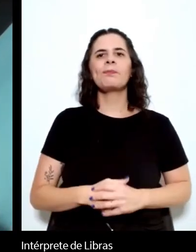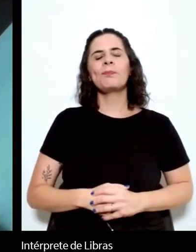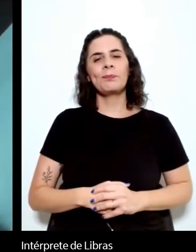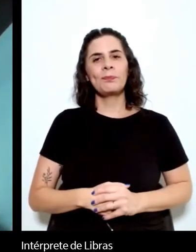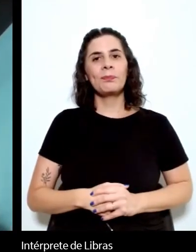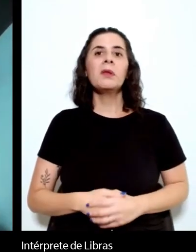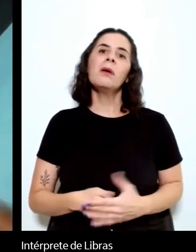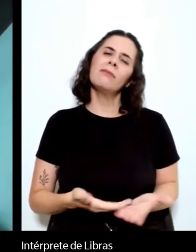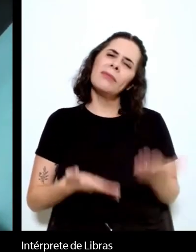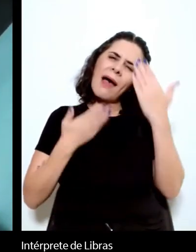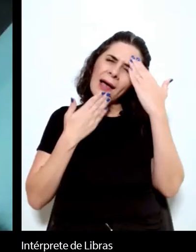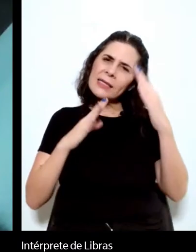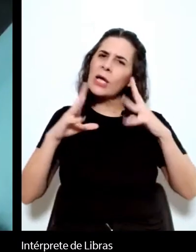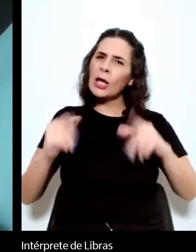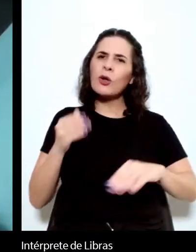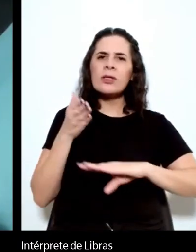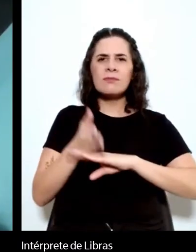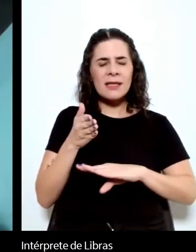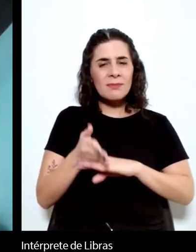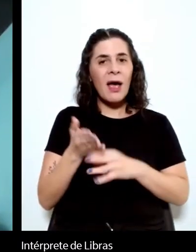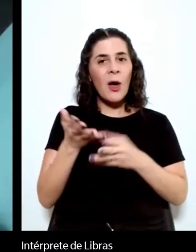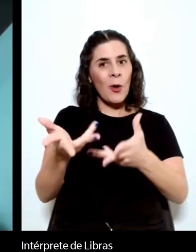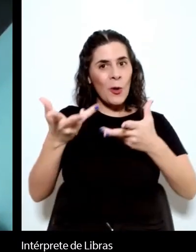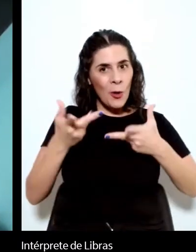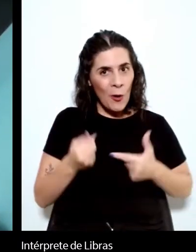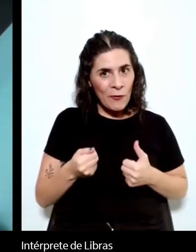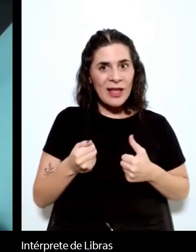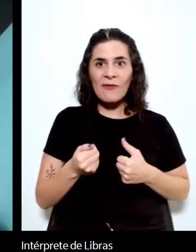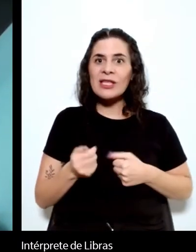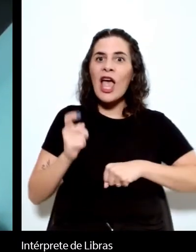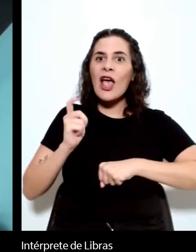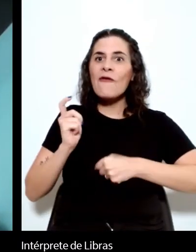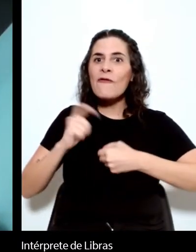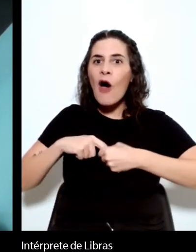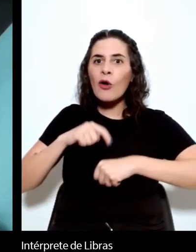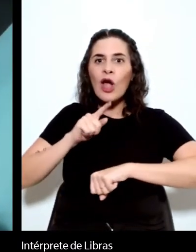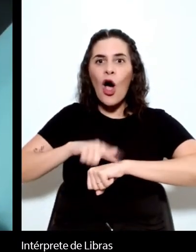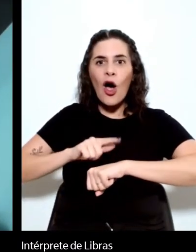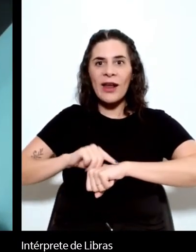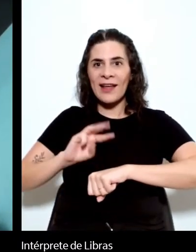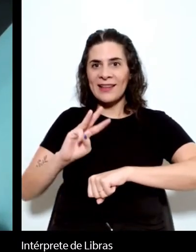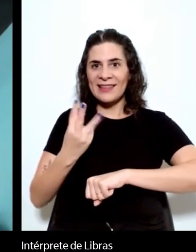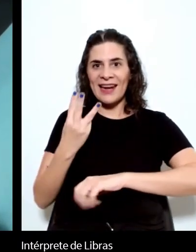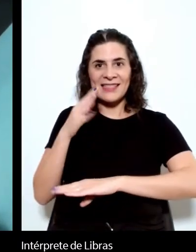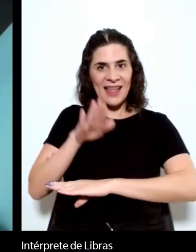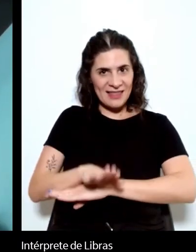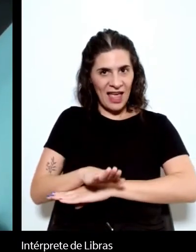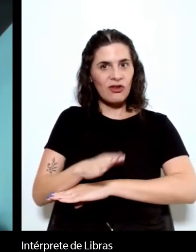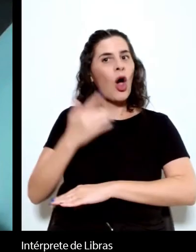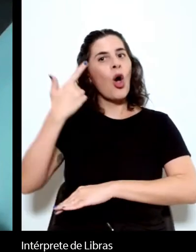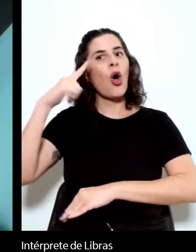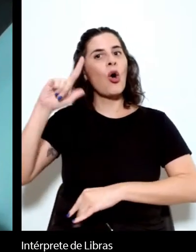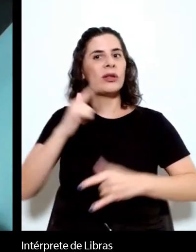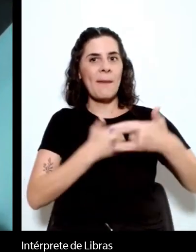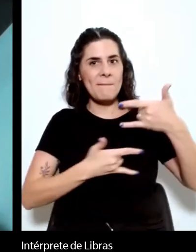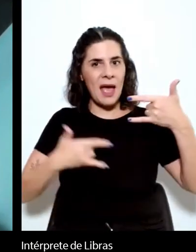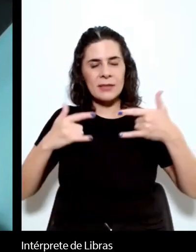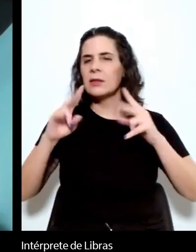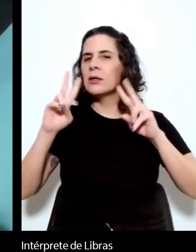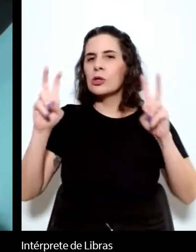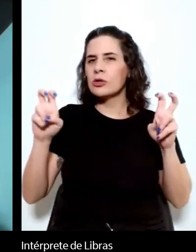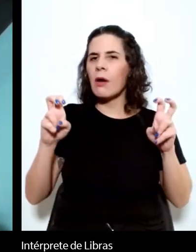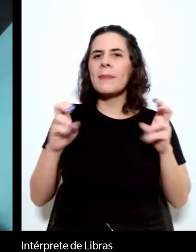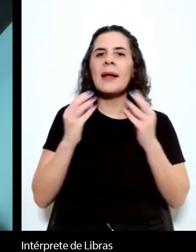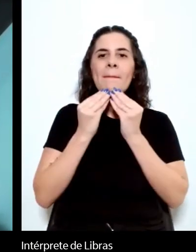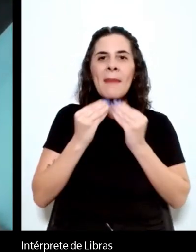todos e a todas que participaram quero convidar para que retornem daqui a pouco às 15 horas começará a mesa machado em tradução